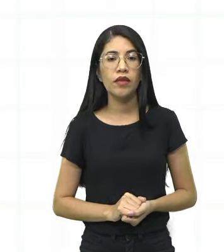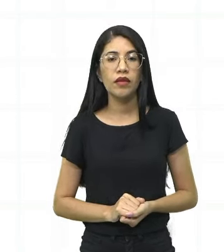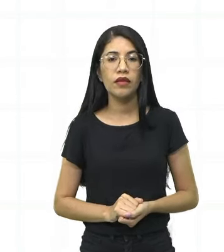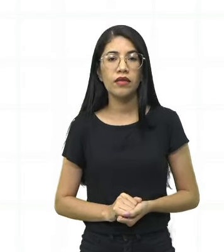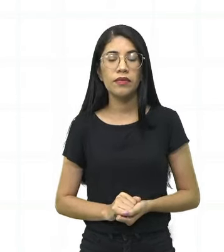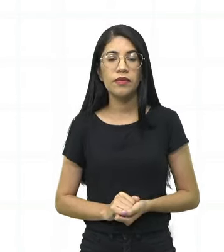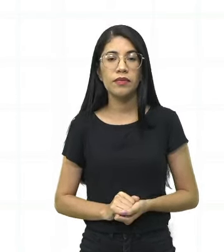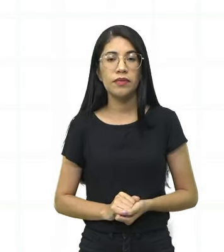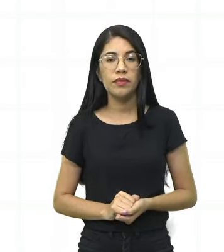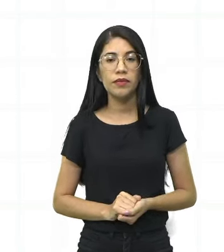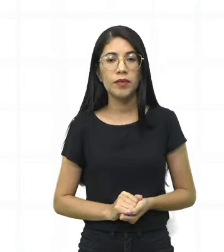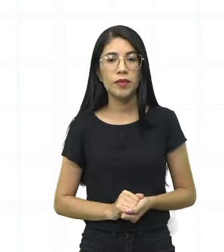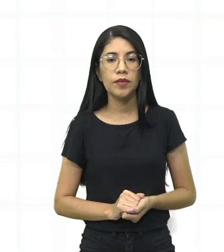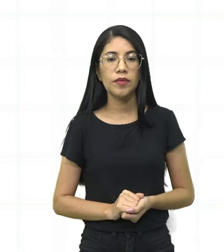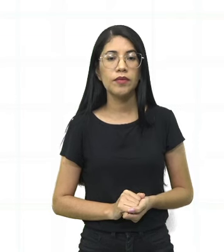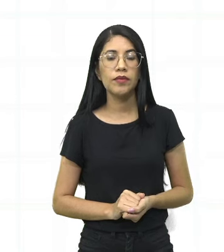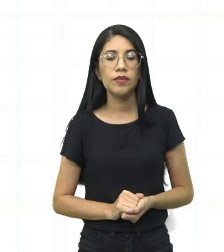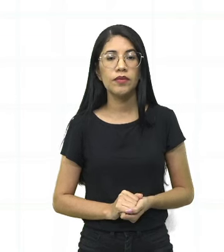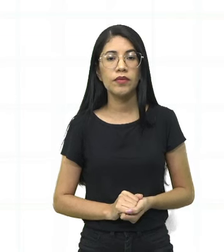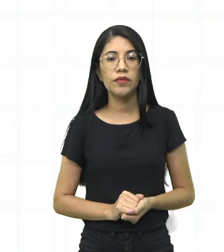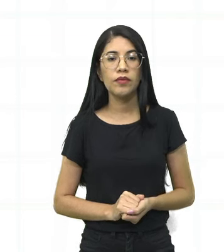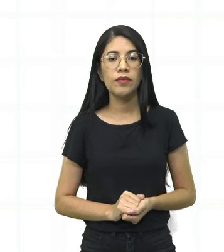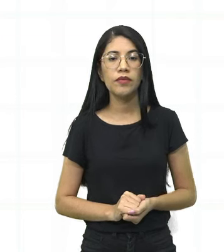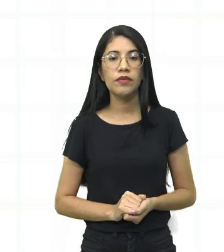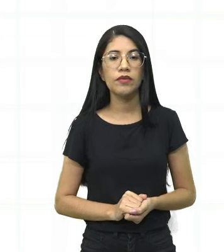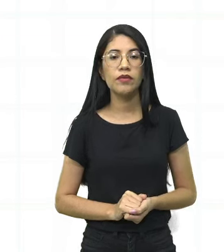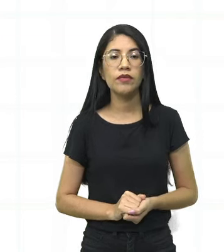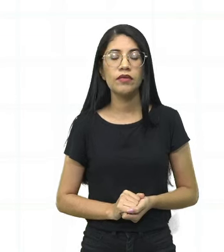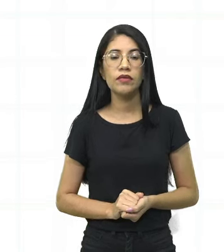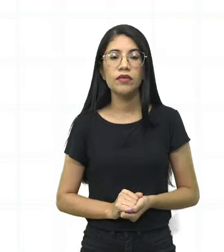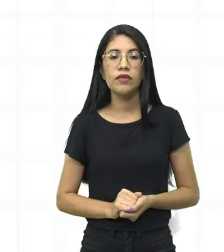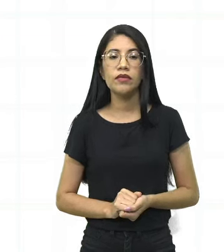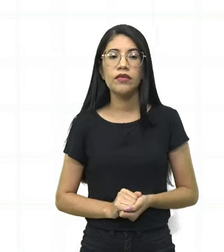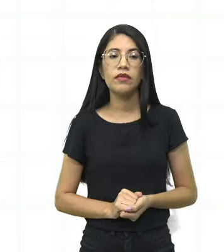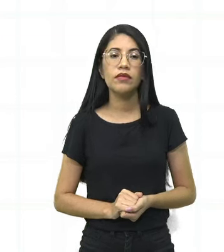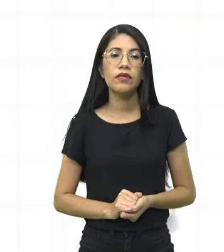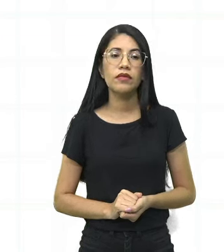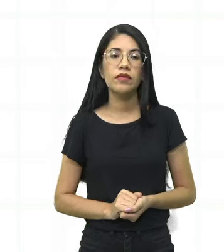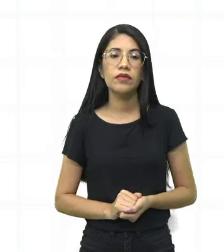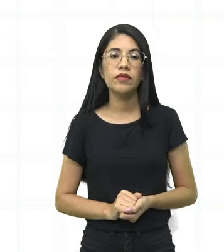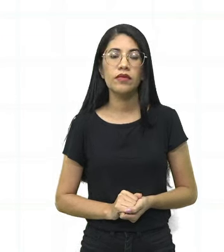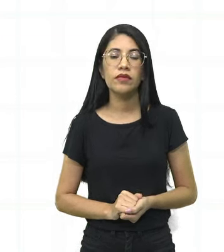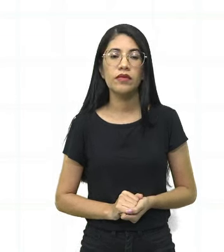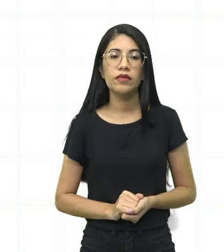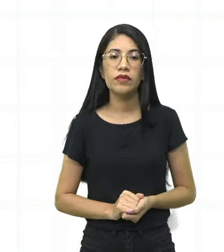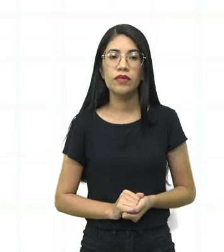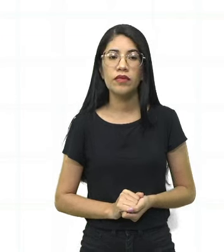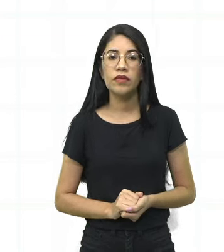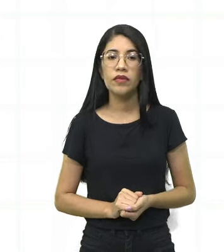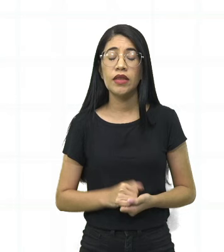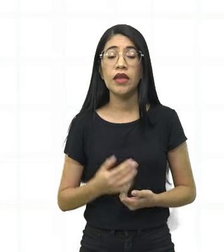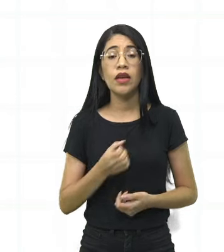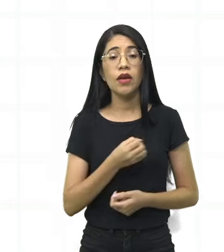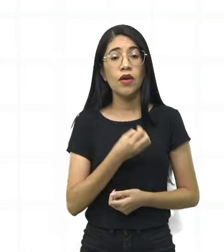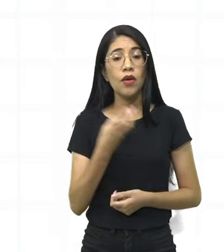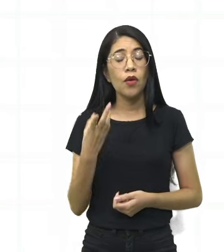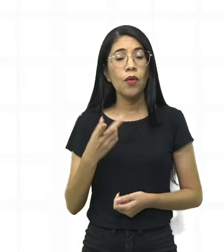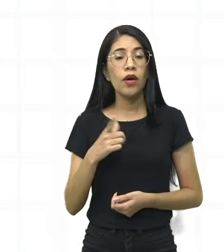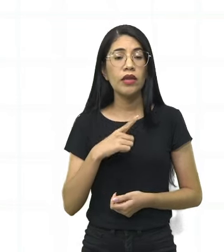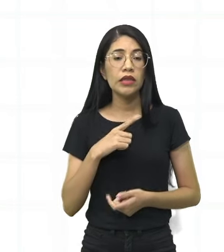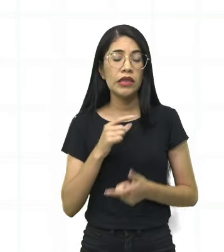quatro, cinco, seis, sete, oito. Aí, é... Quantas sílabas